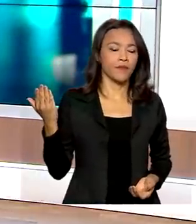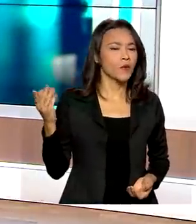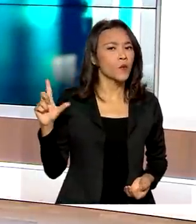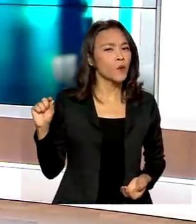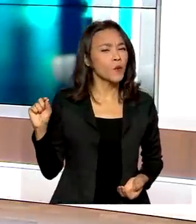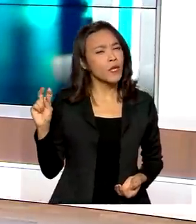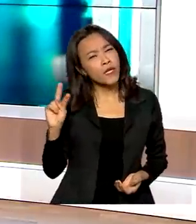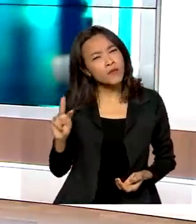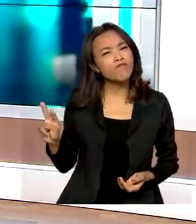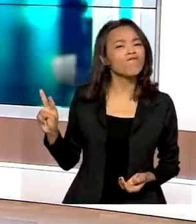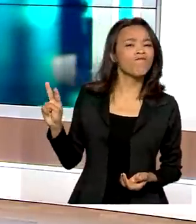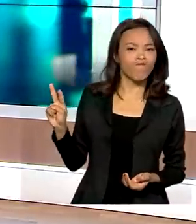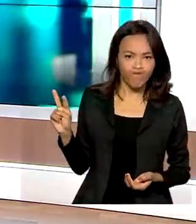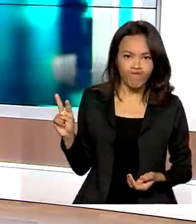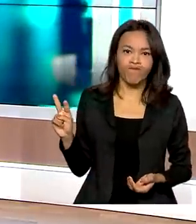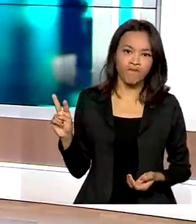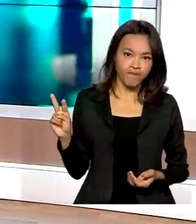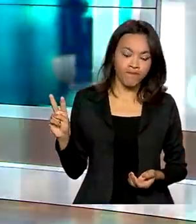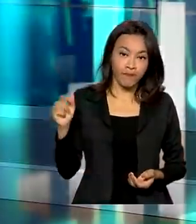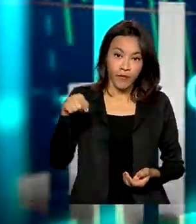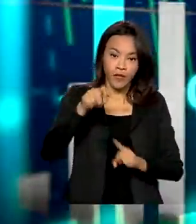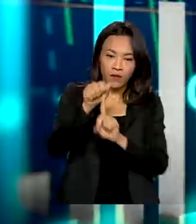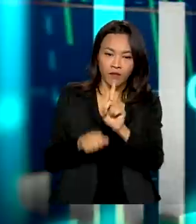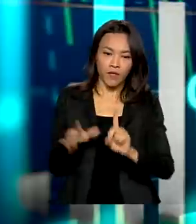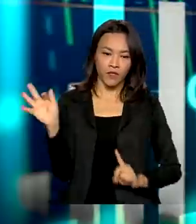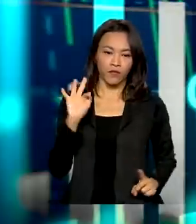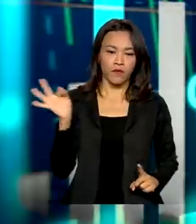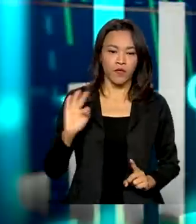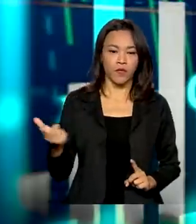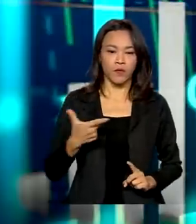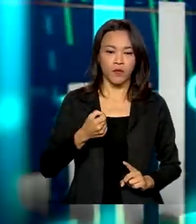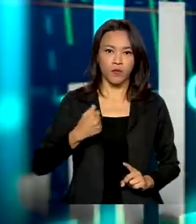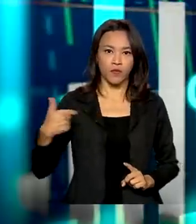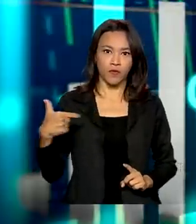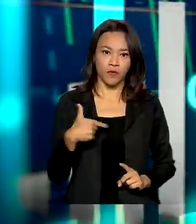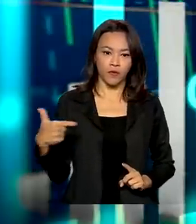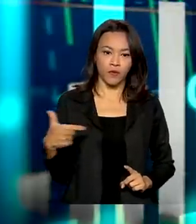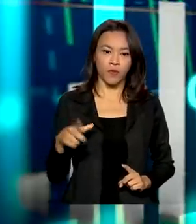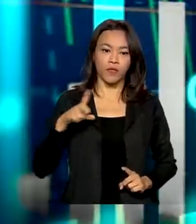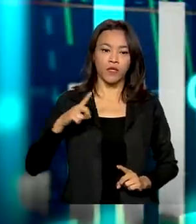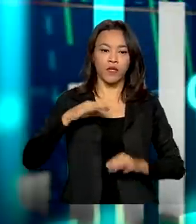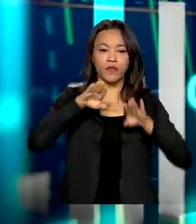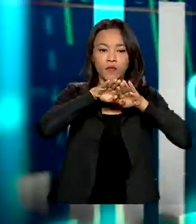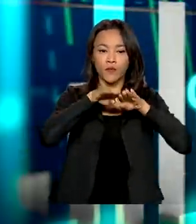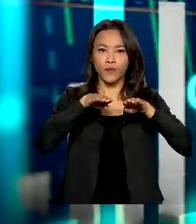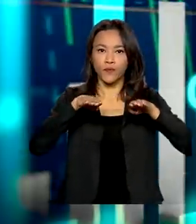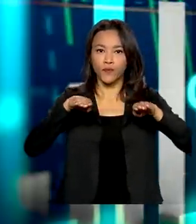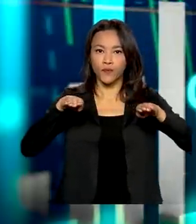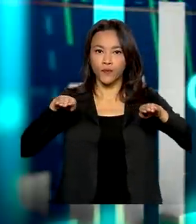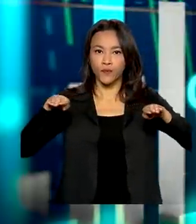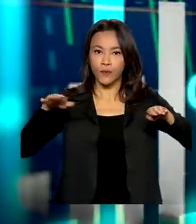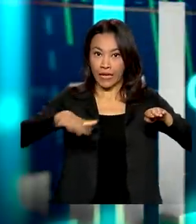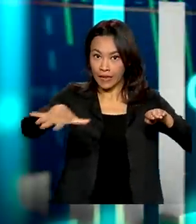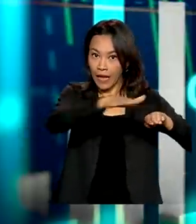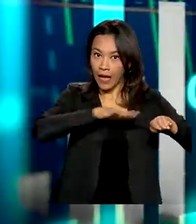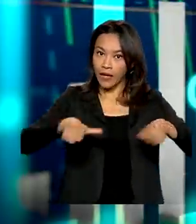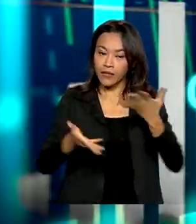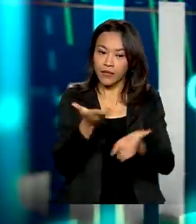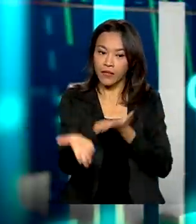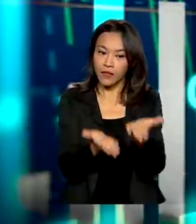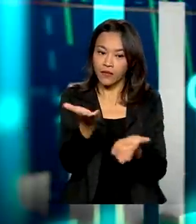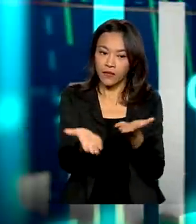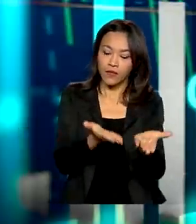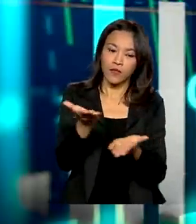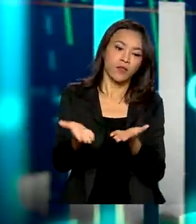O que nós vemos nessa arte? Que, em fevereiro de 2022, houve uma certa estabilidade do setor de serviços, com uma